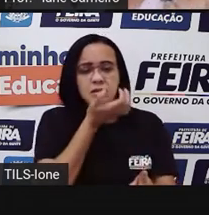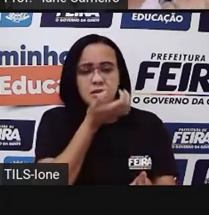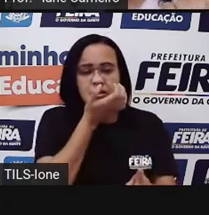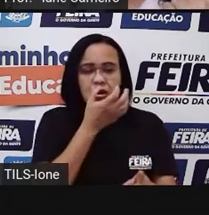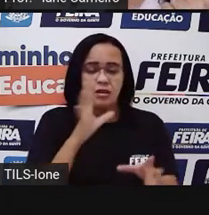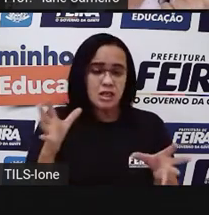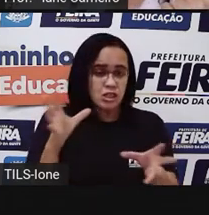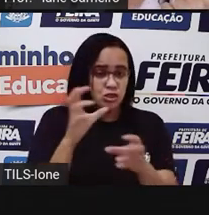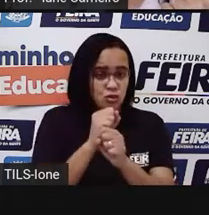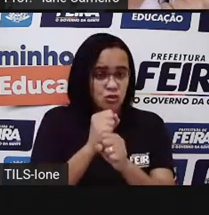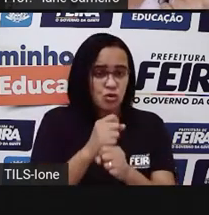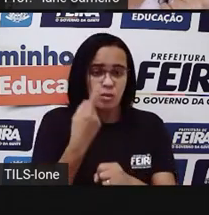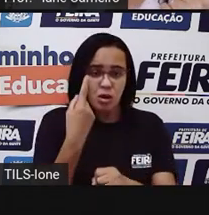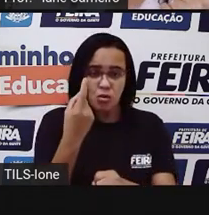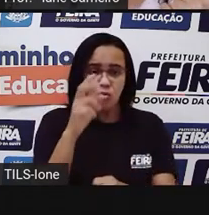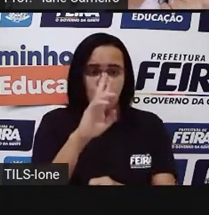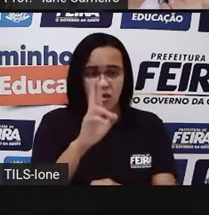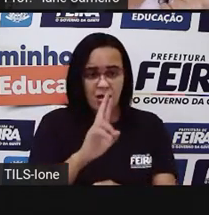1 real, ó.